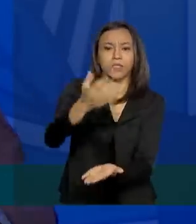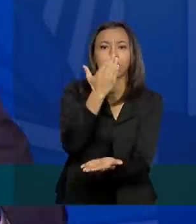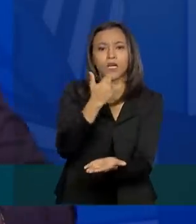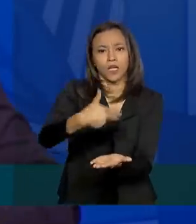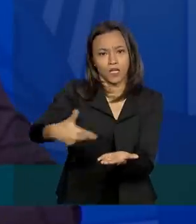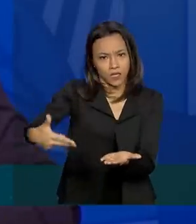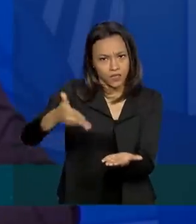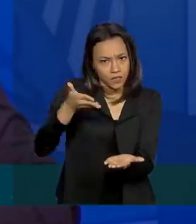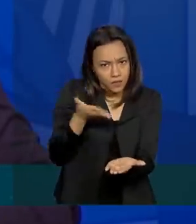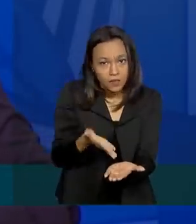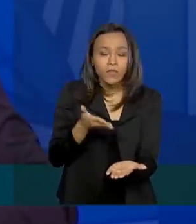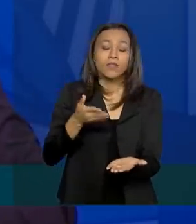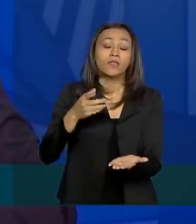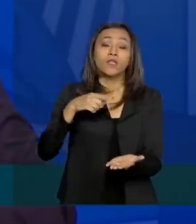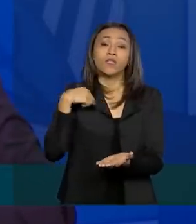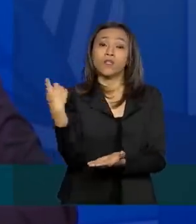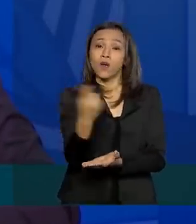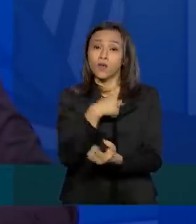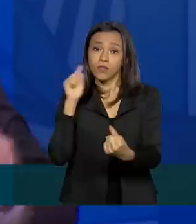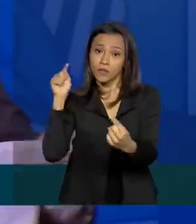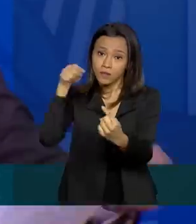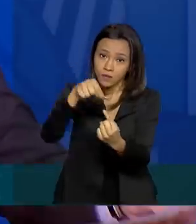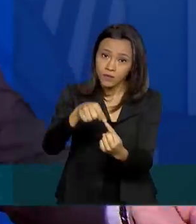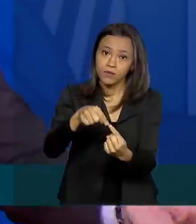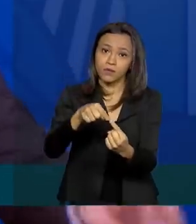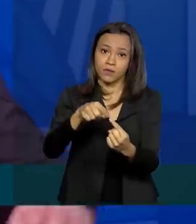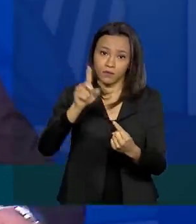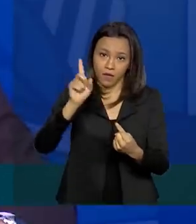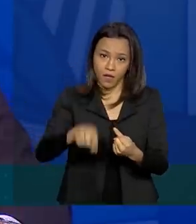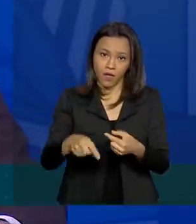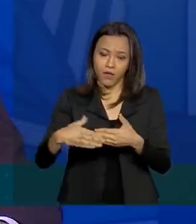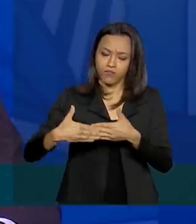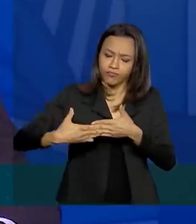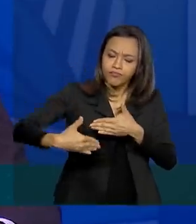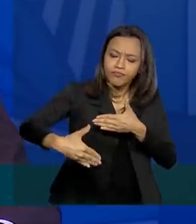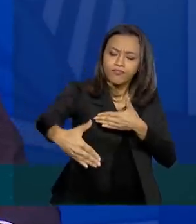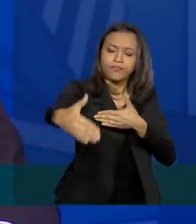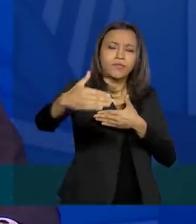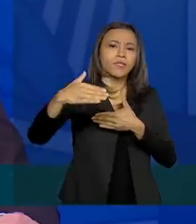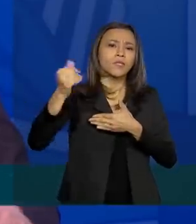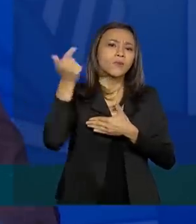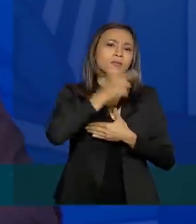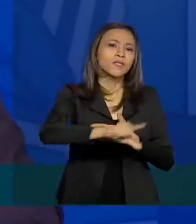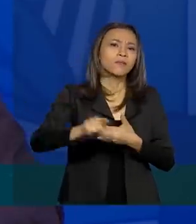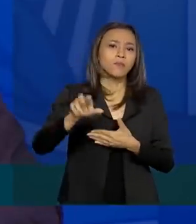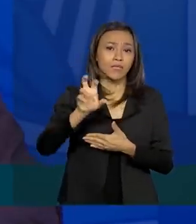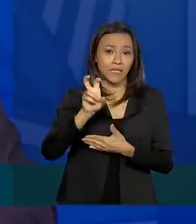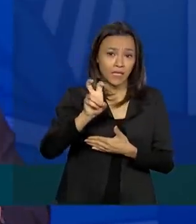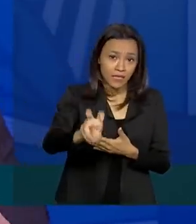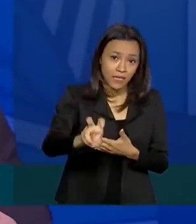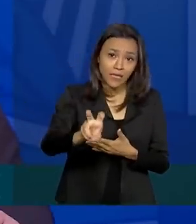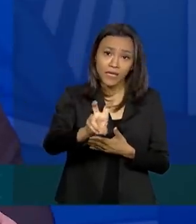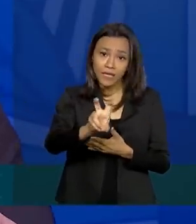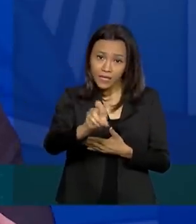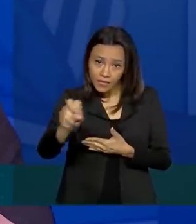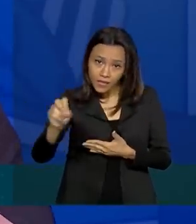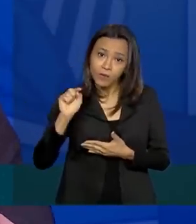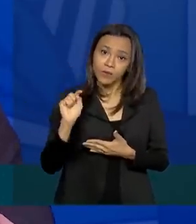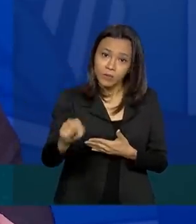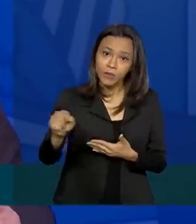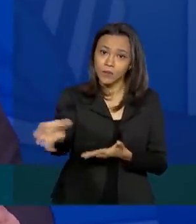pretensão, conforme dito acima, é que nos próximos dias chegue a 500 mil cestas básicas.